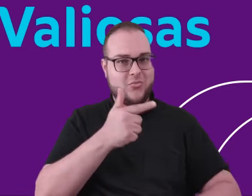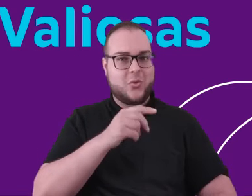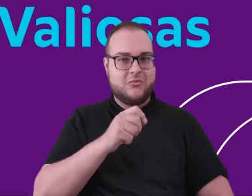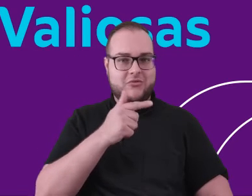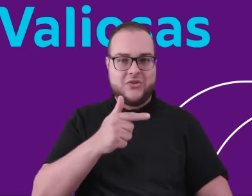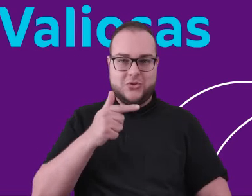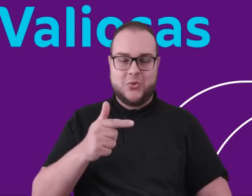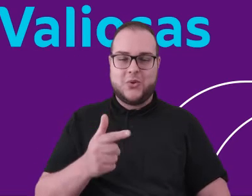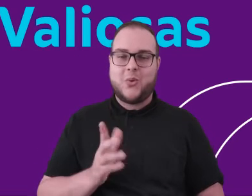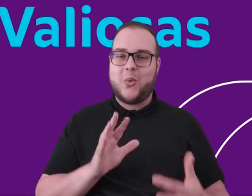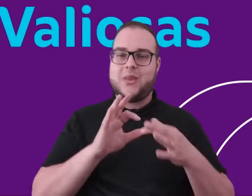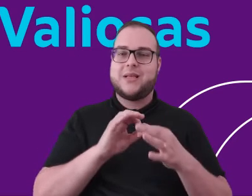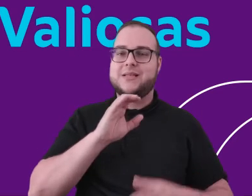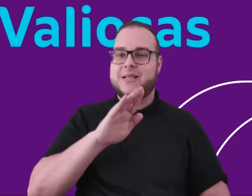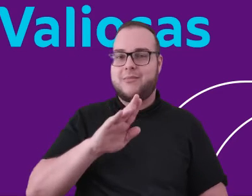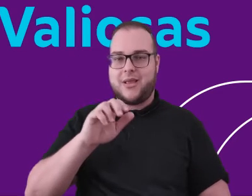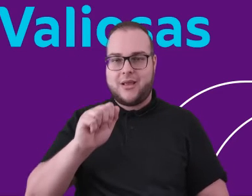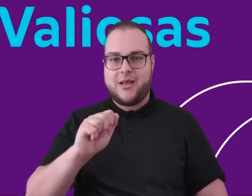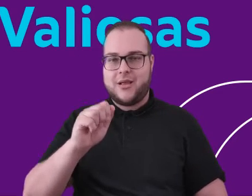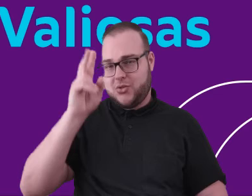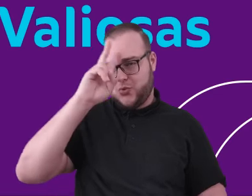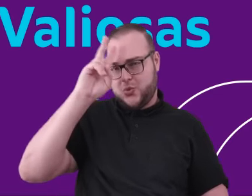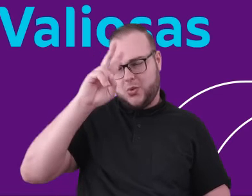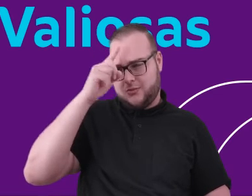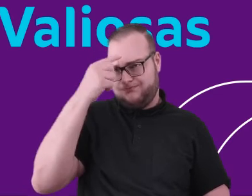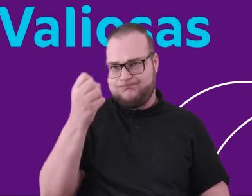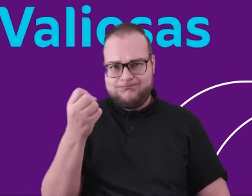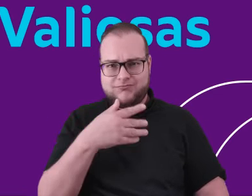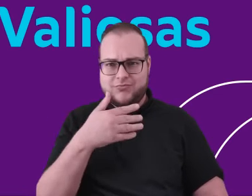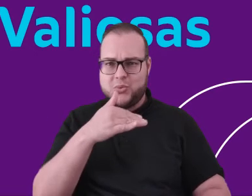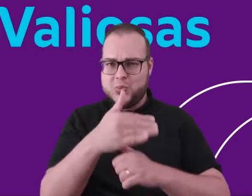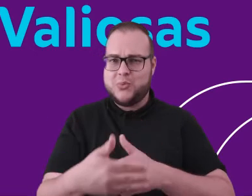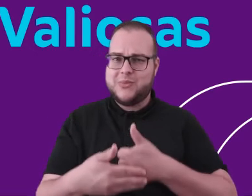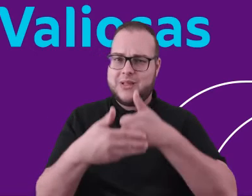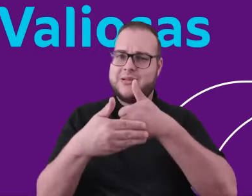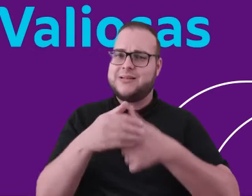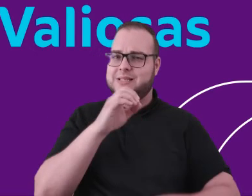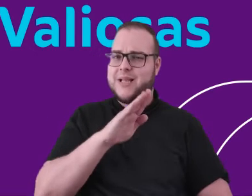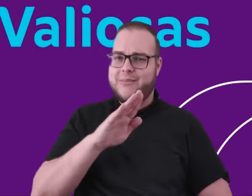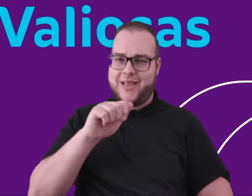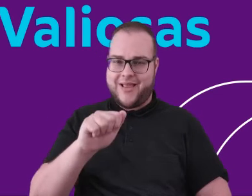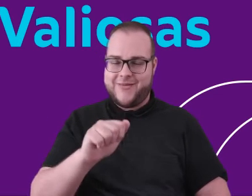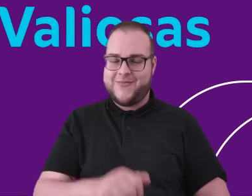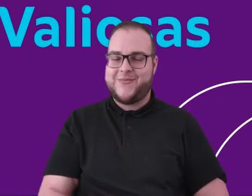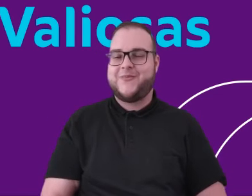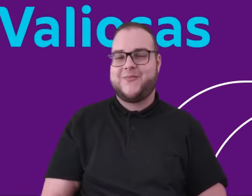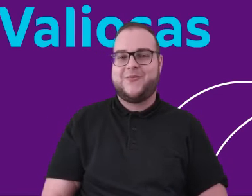CBA. CBA. Histórias de inovação e sustentabilidade na Companhia Brasileira de Aluminos. CBA.